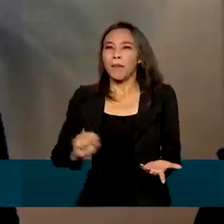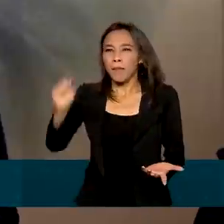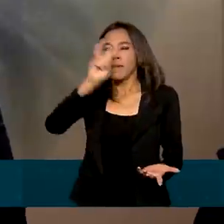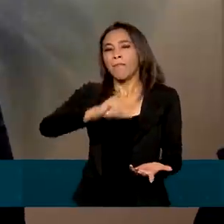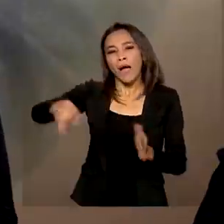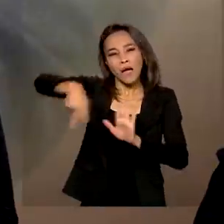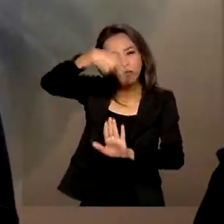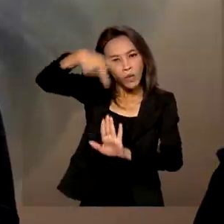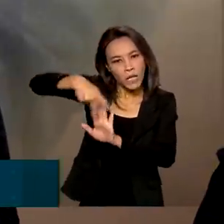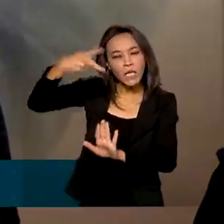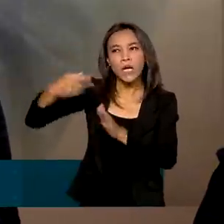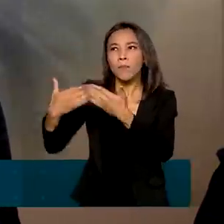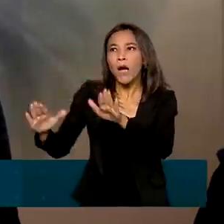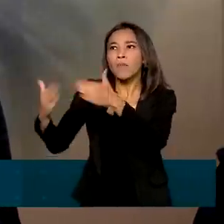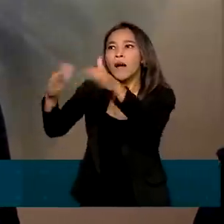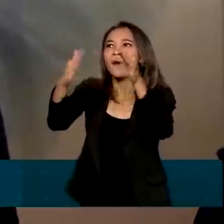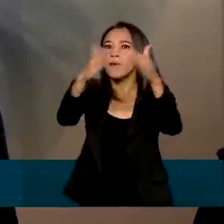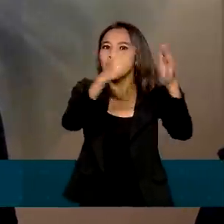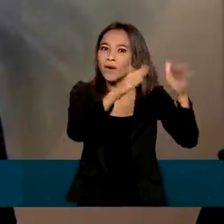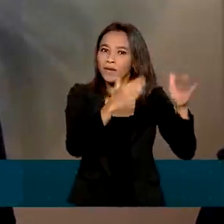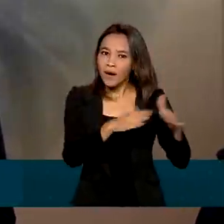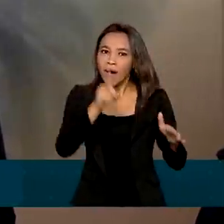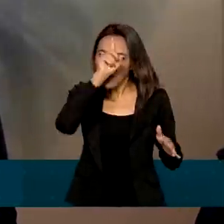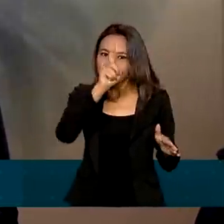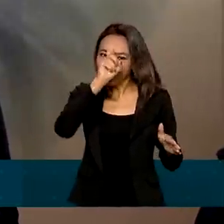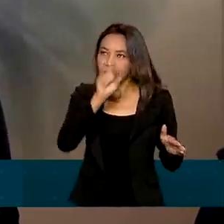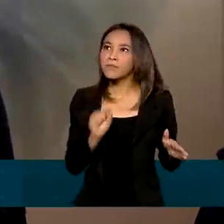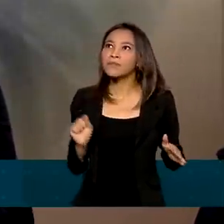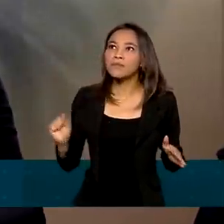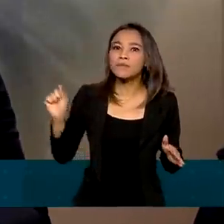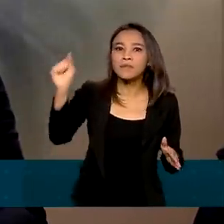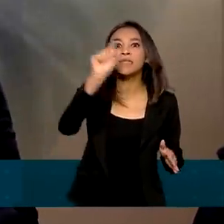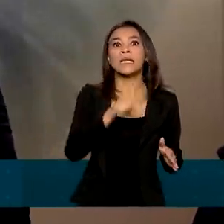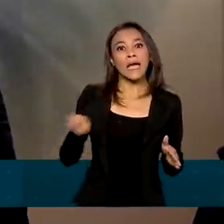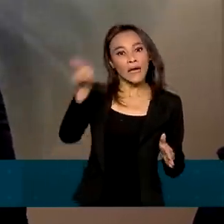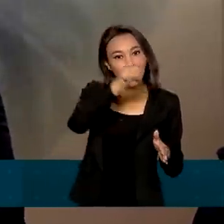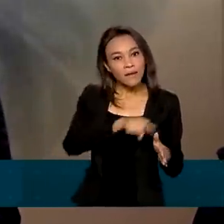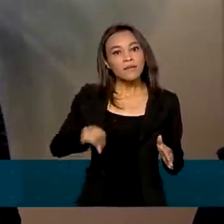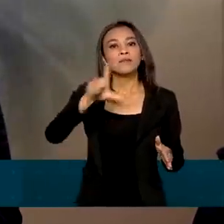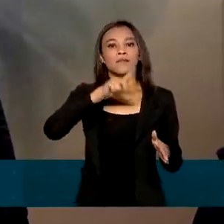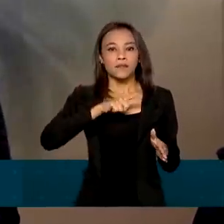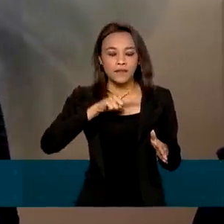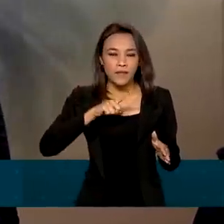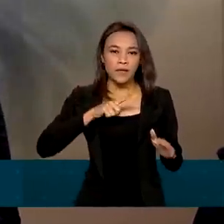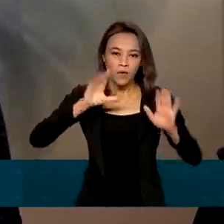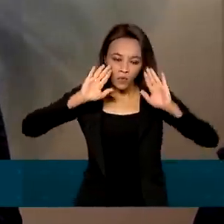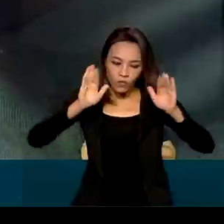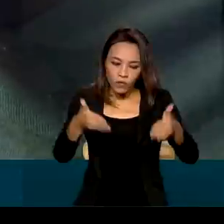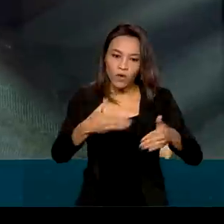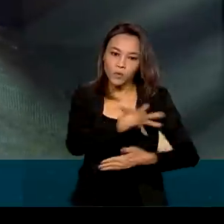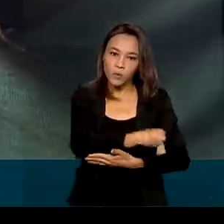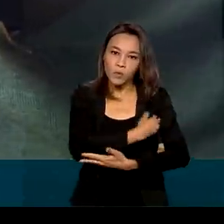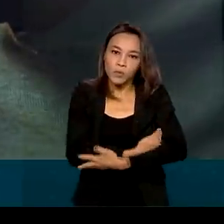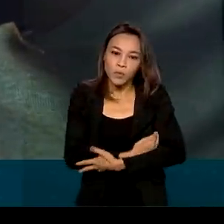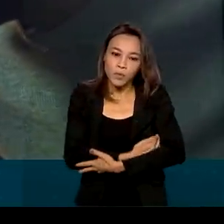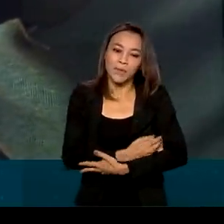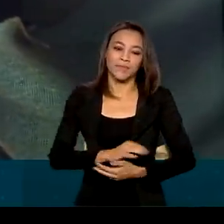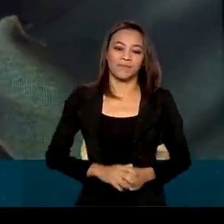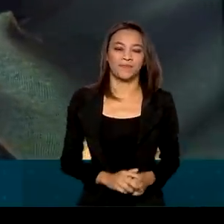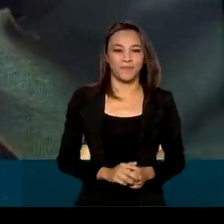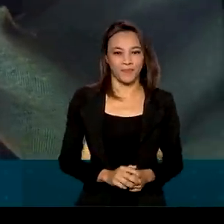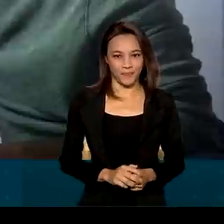hospitais amigos da criança, melhor, porque a gente sabe que são hospitais que têm toda essa parte de foco na amamentação. Todos pela